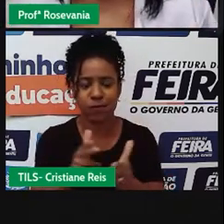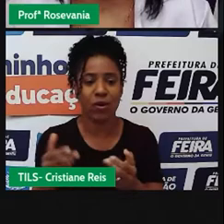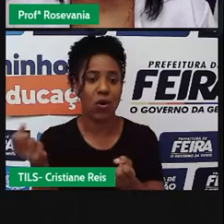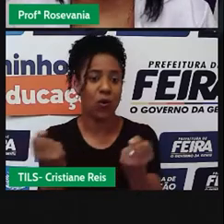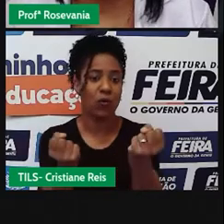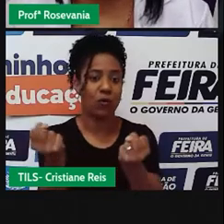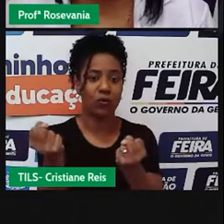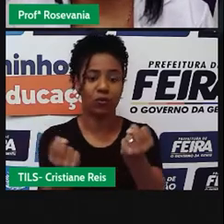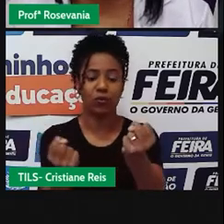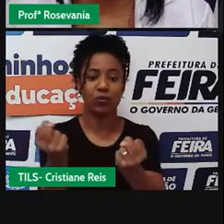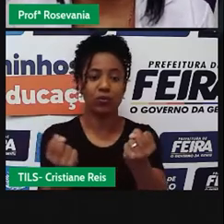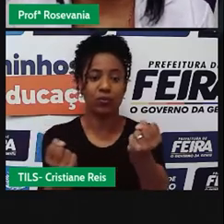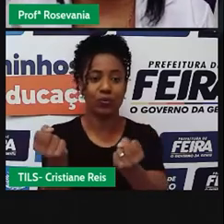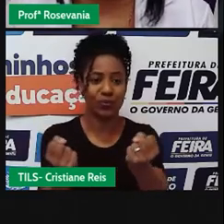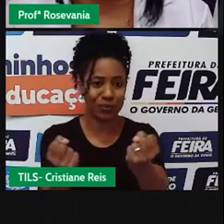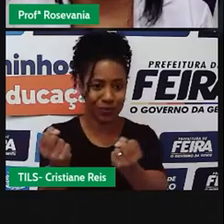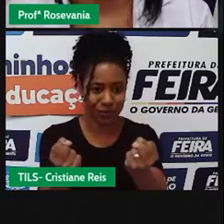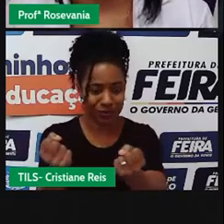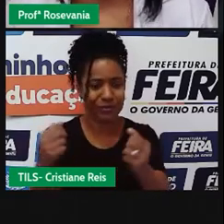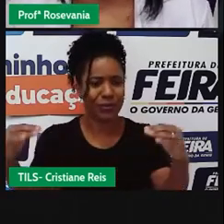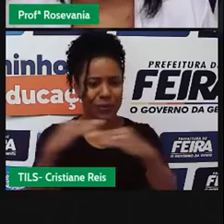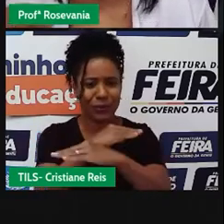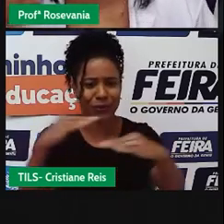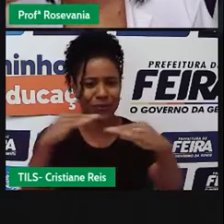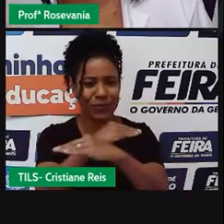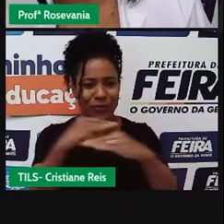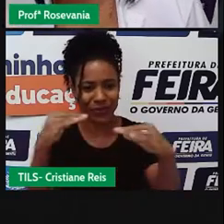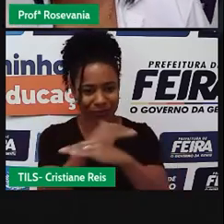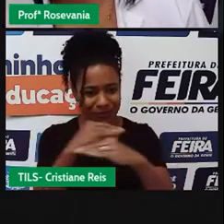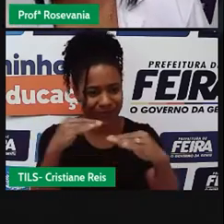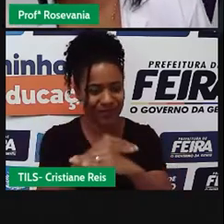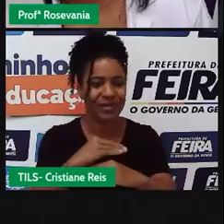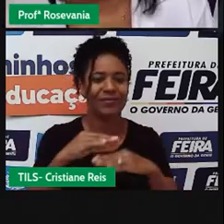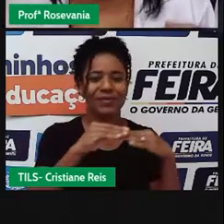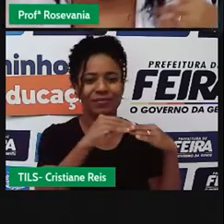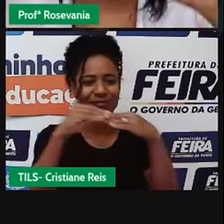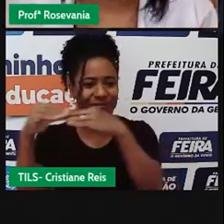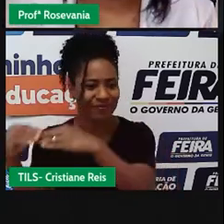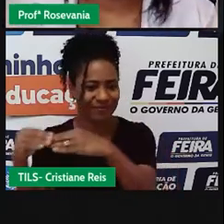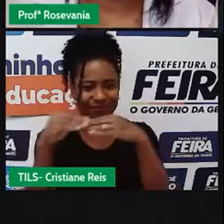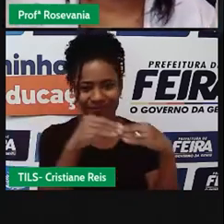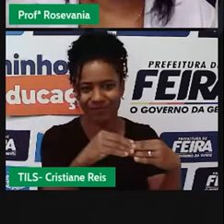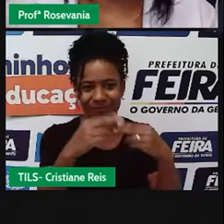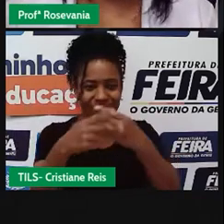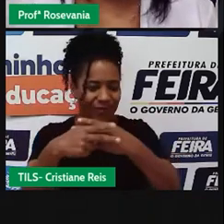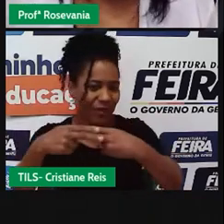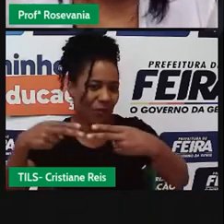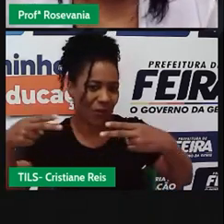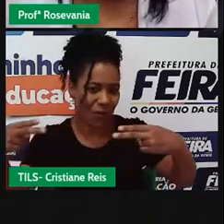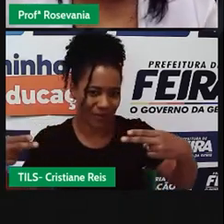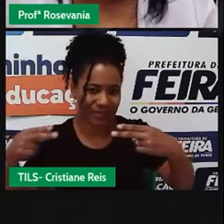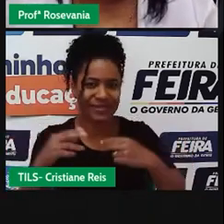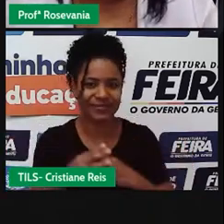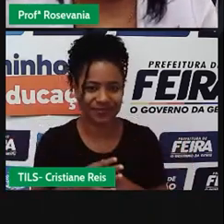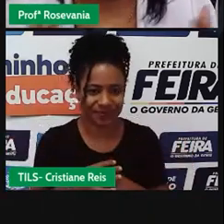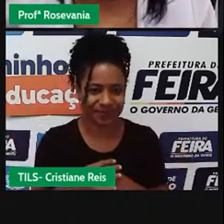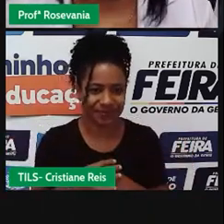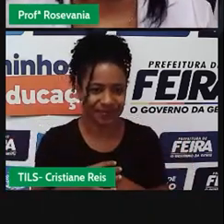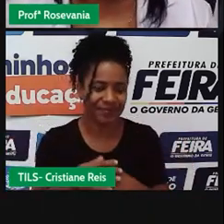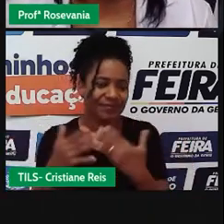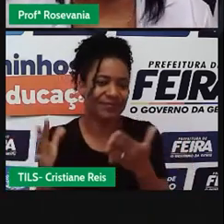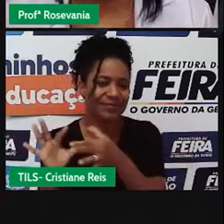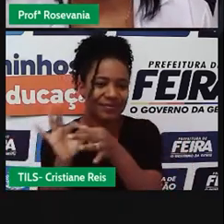e que passou a ter essa mobilidade, começamos a poder transportar mais produtos, começamos a, a, é,